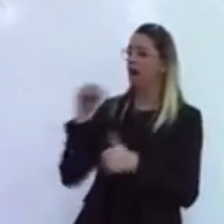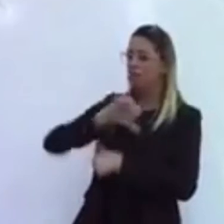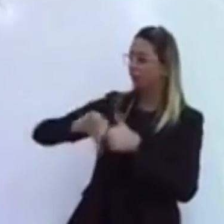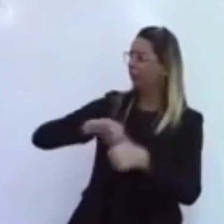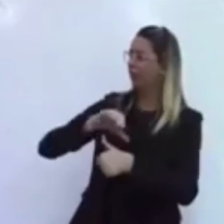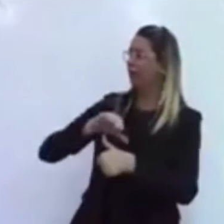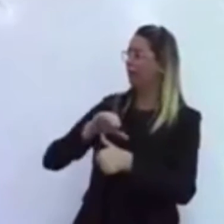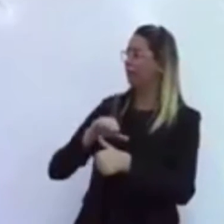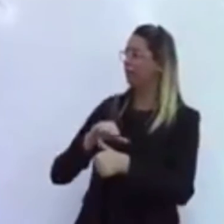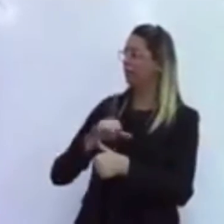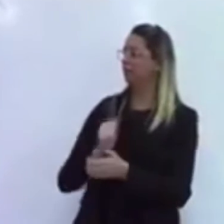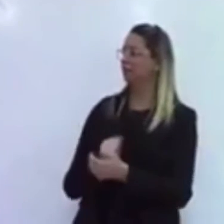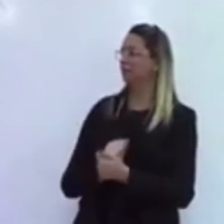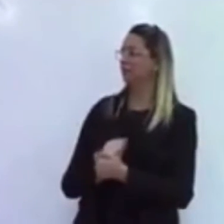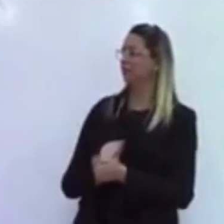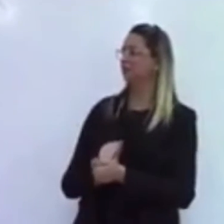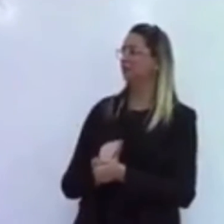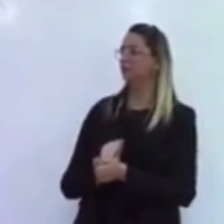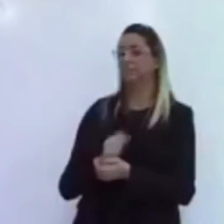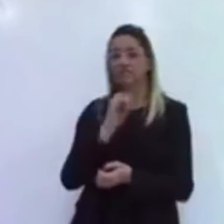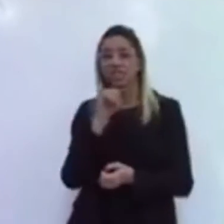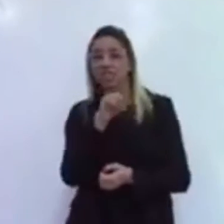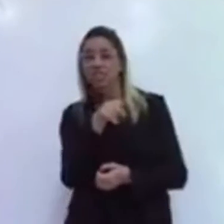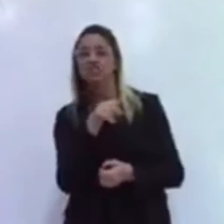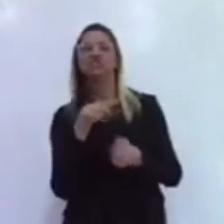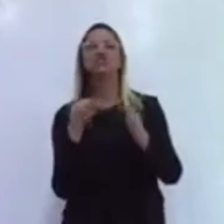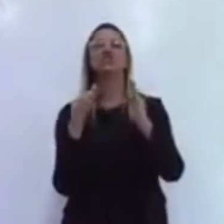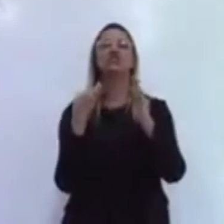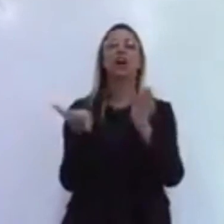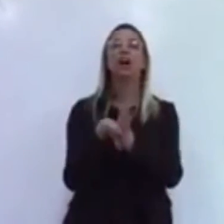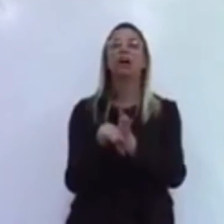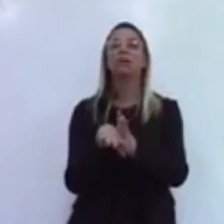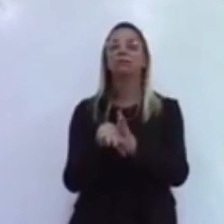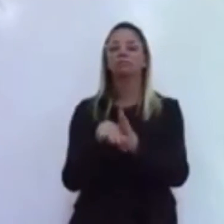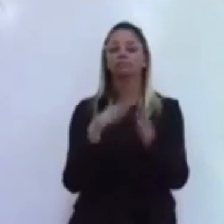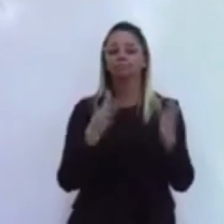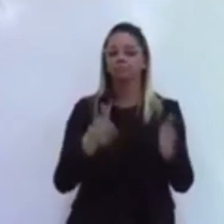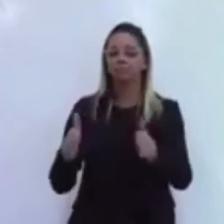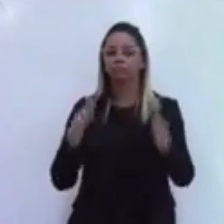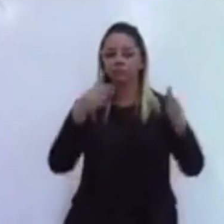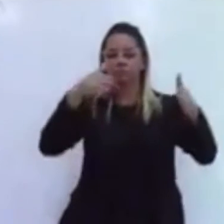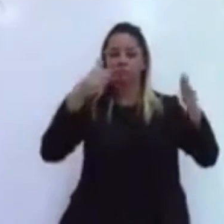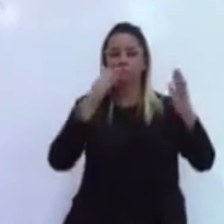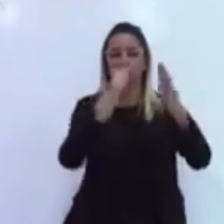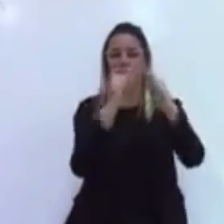Se vocês chegarem no cemitério de São Bento do Una, vocês vão ver o mato.